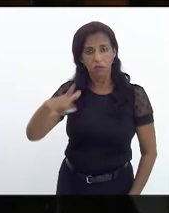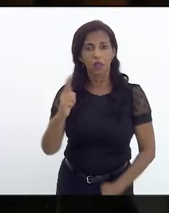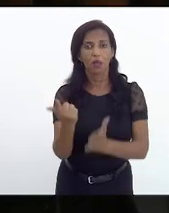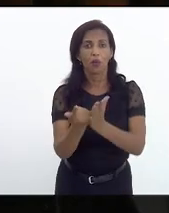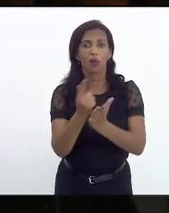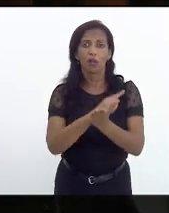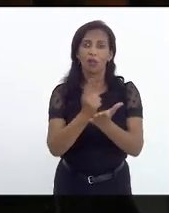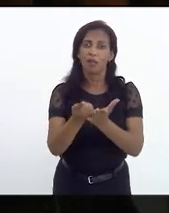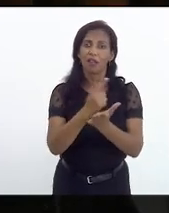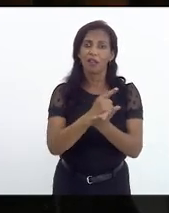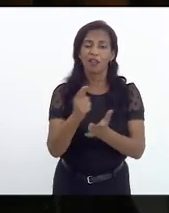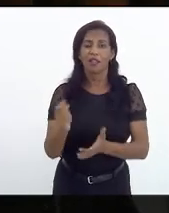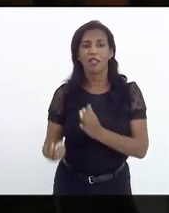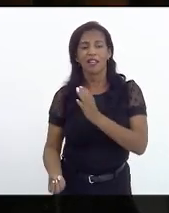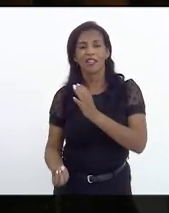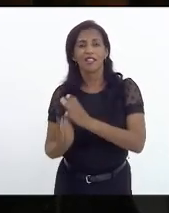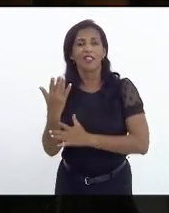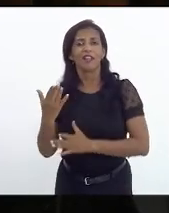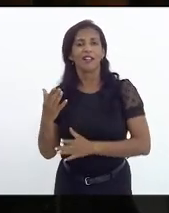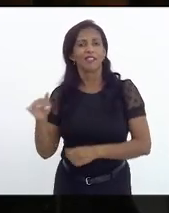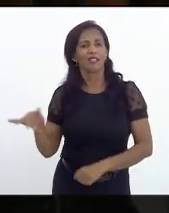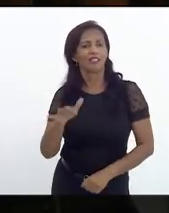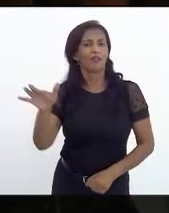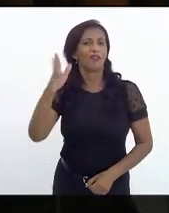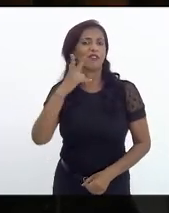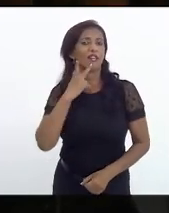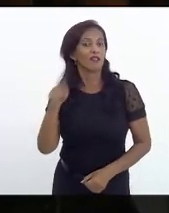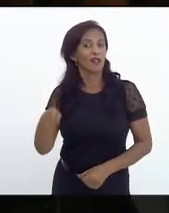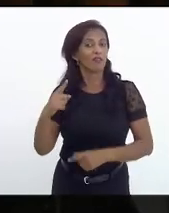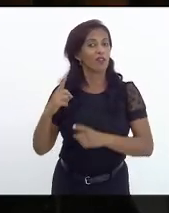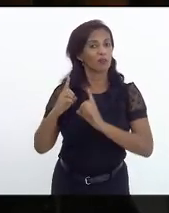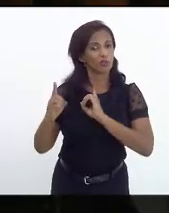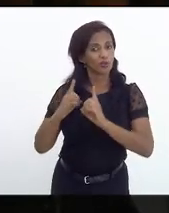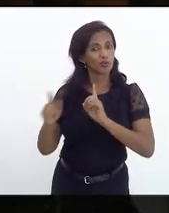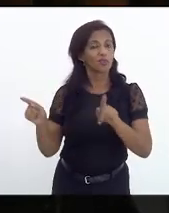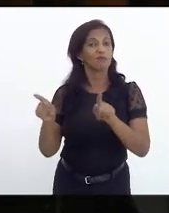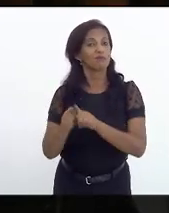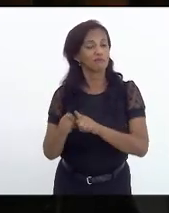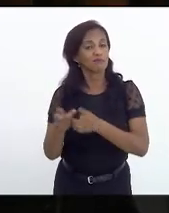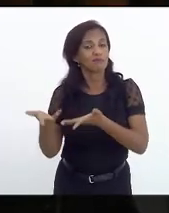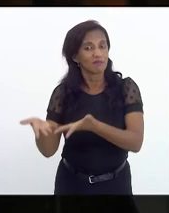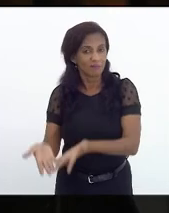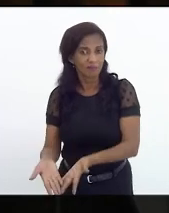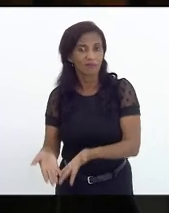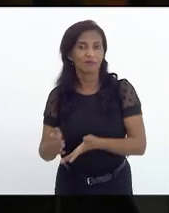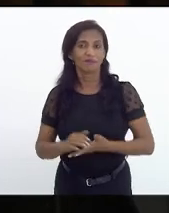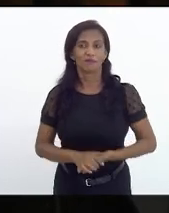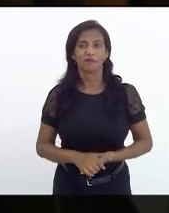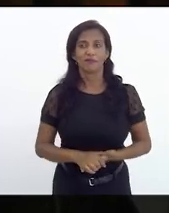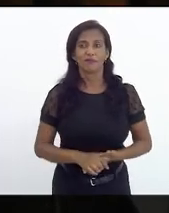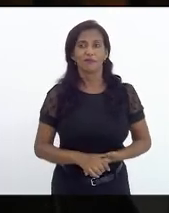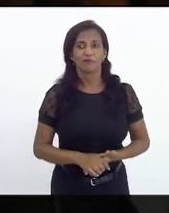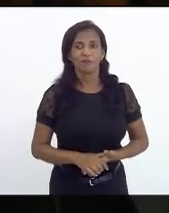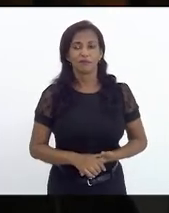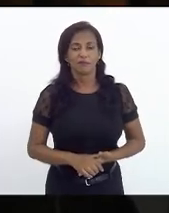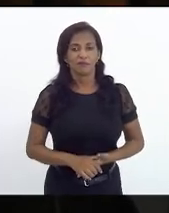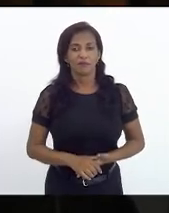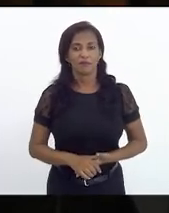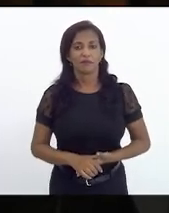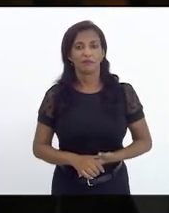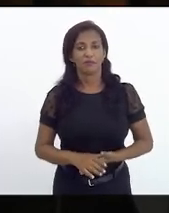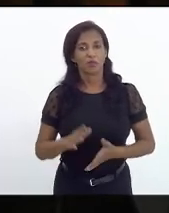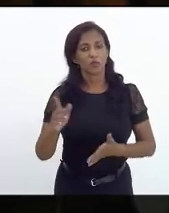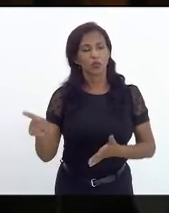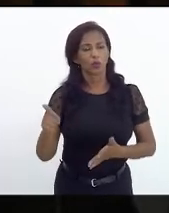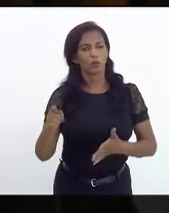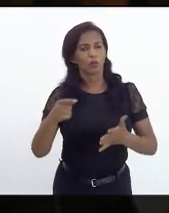intitulado Cria da Favela em que ela faz uma importante discussão também sobre sobre os os